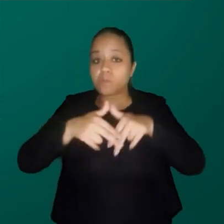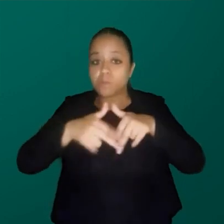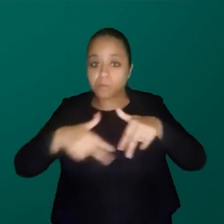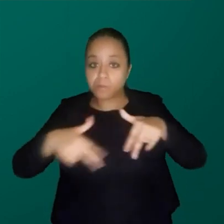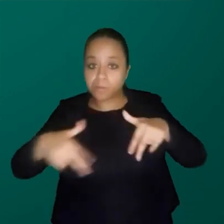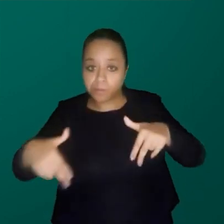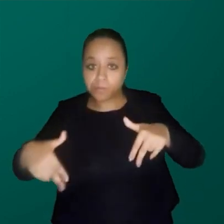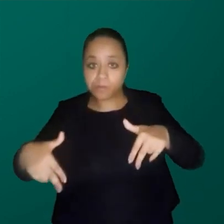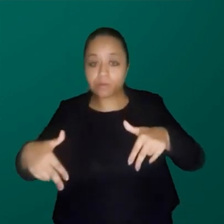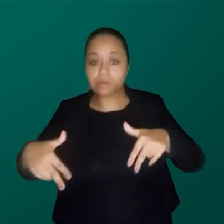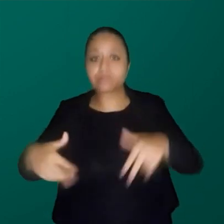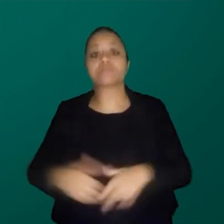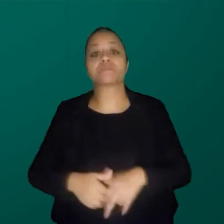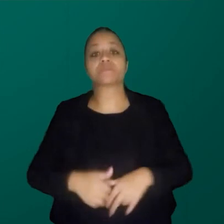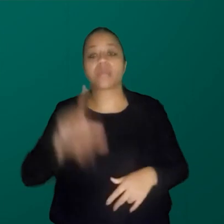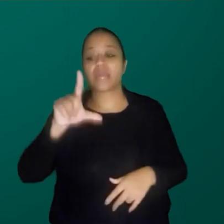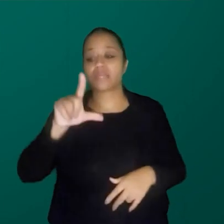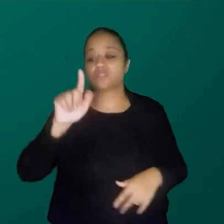LGBTQIA+.